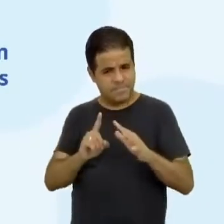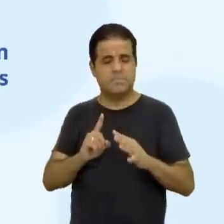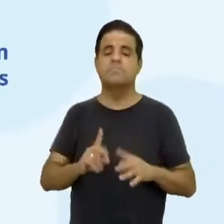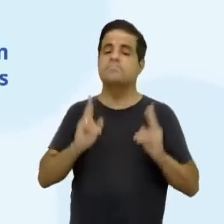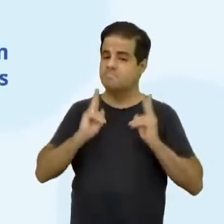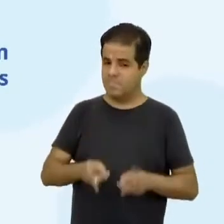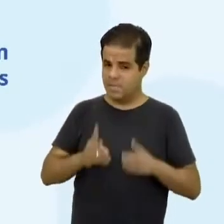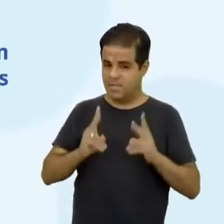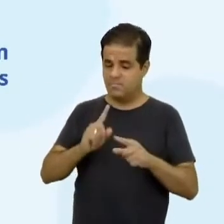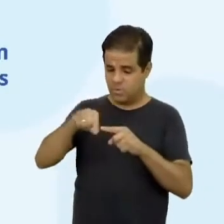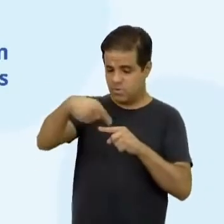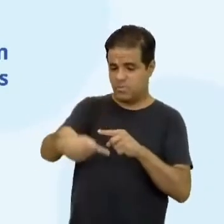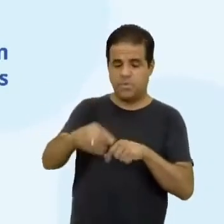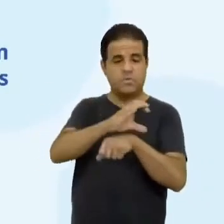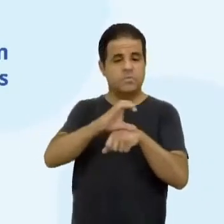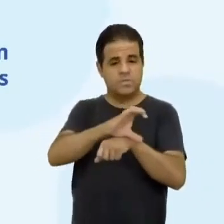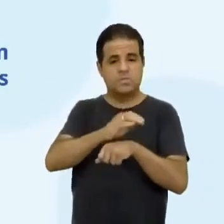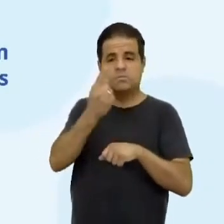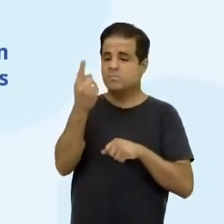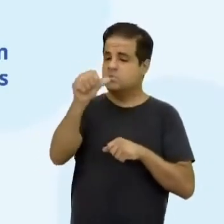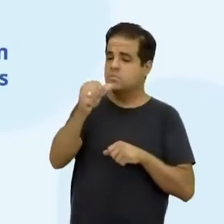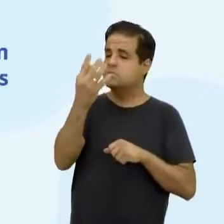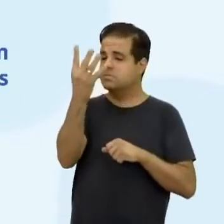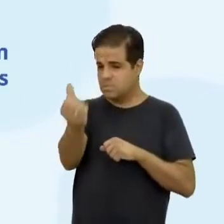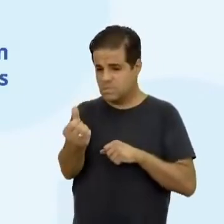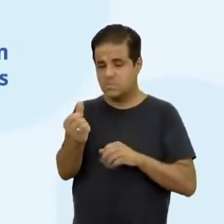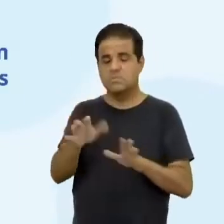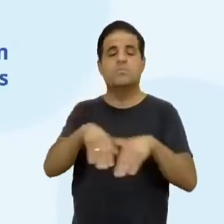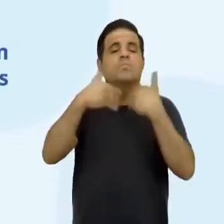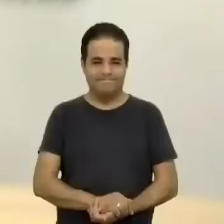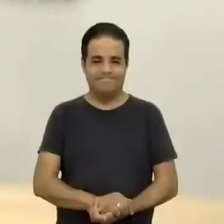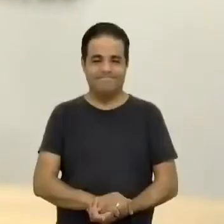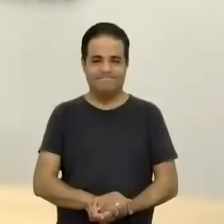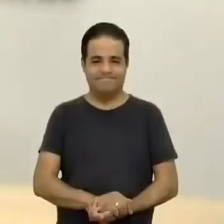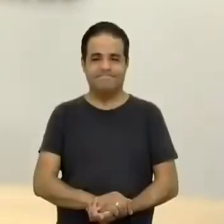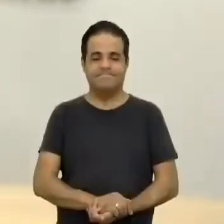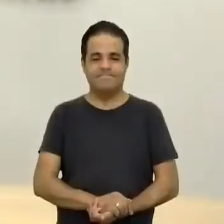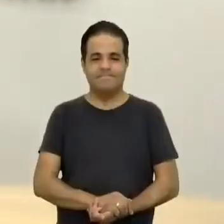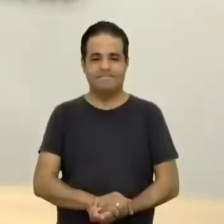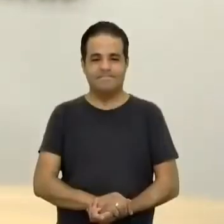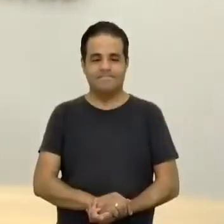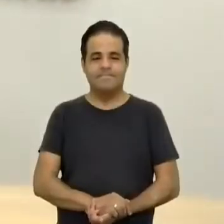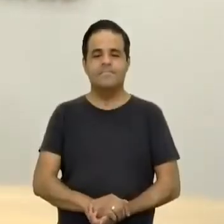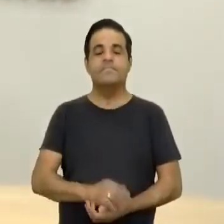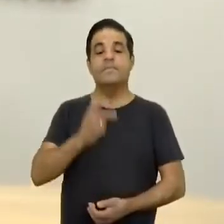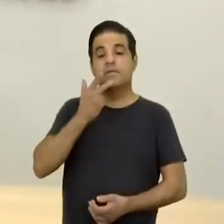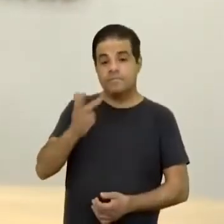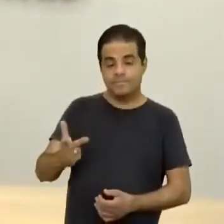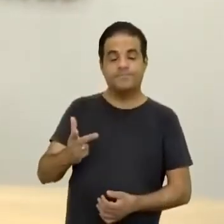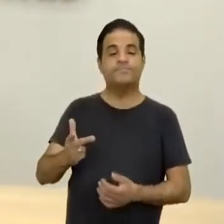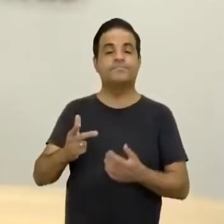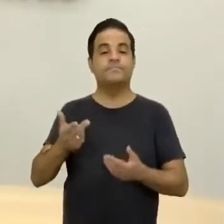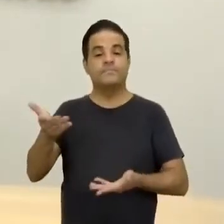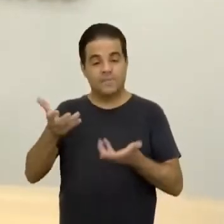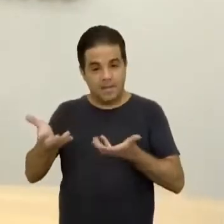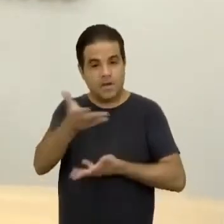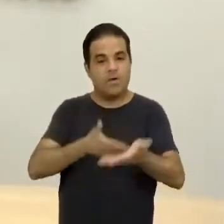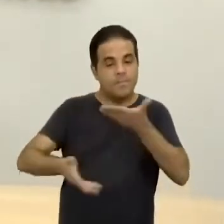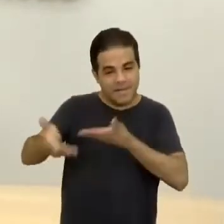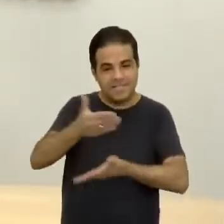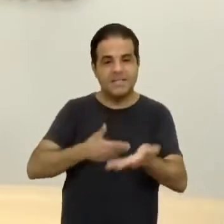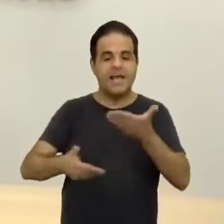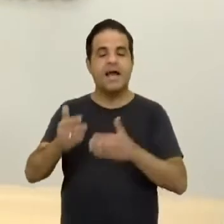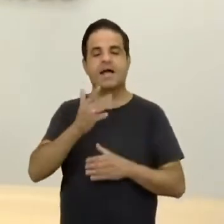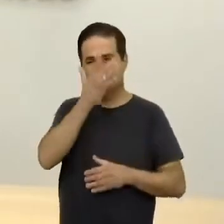Mesmo após a Constituição de 1946. Quais eram esses grupos? Janas, eu queria compartilhar aqui